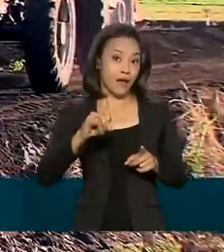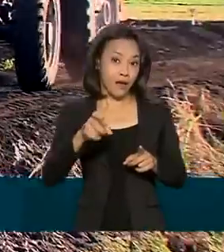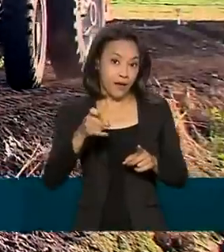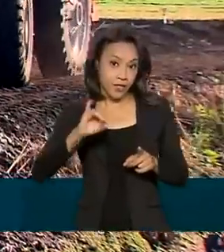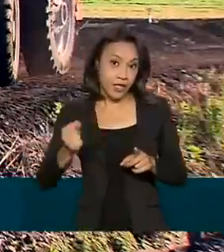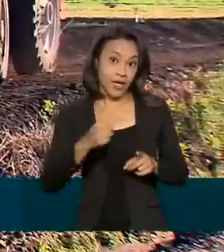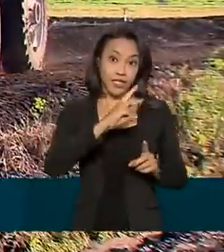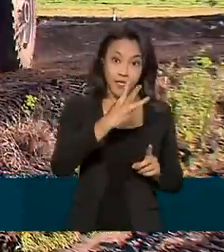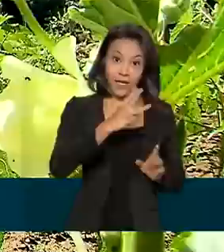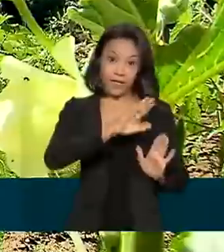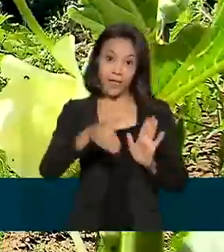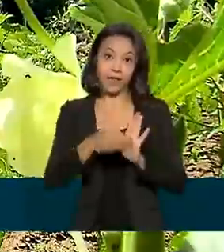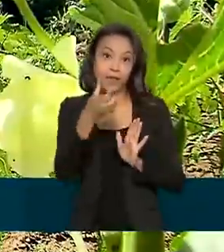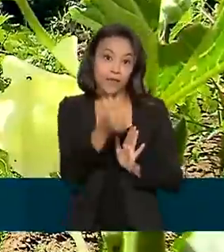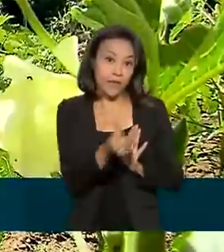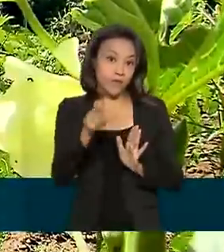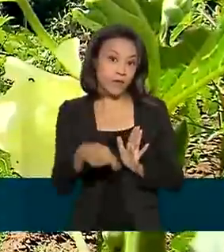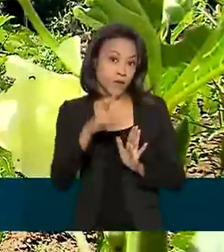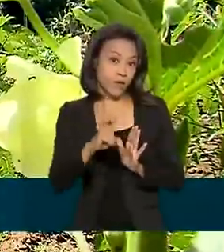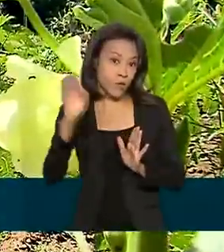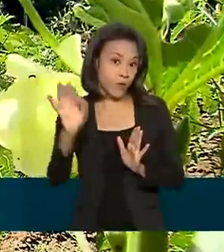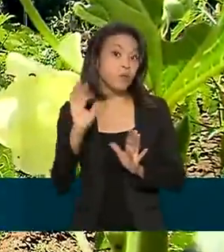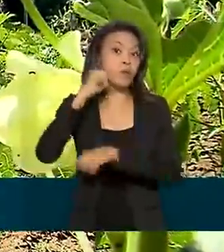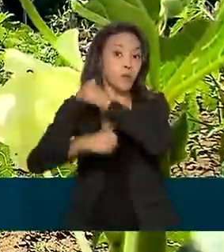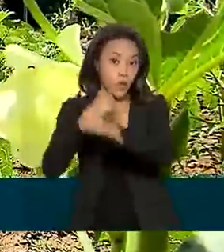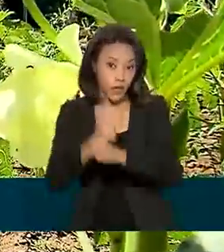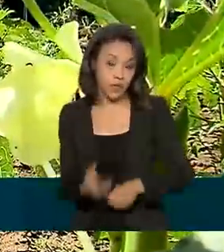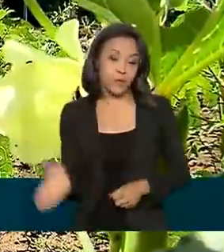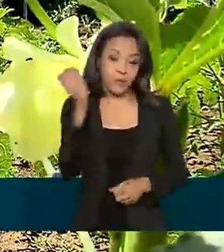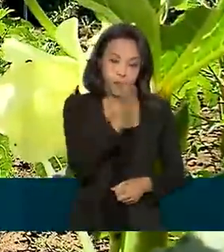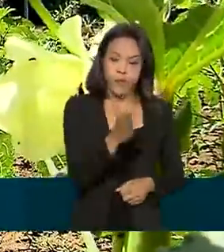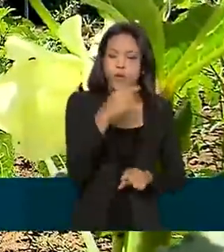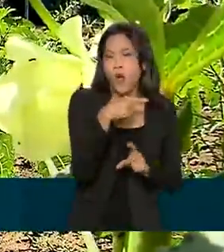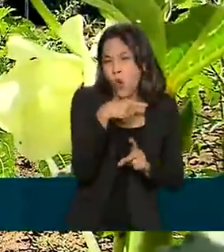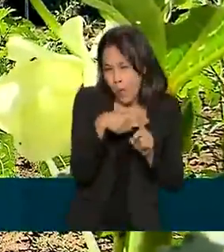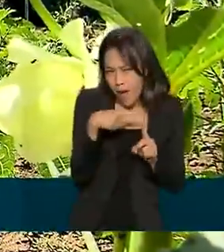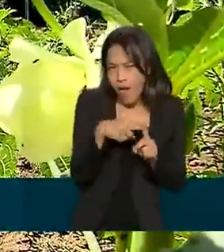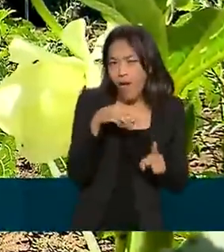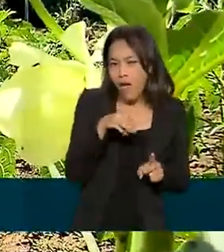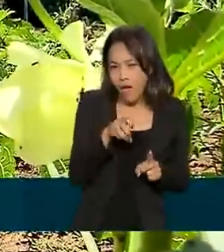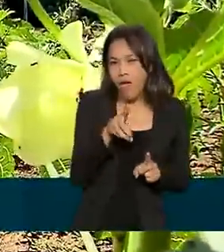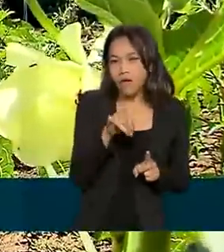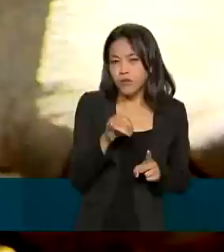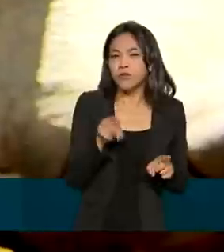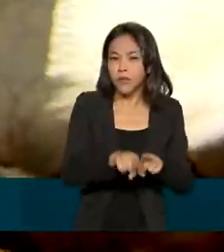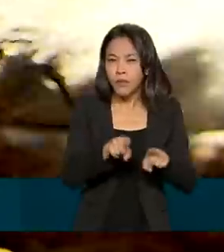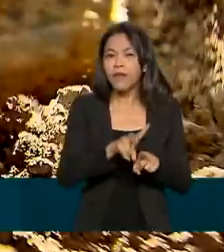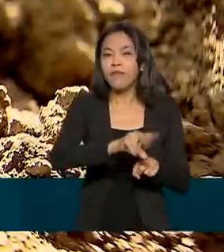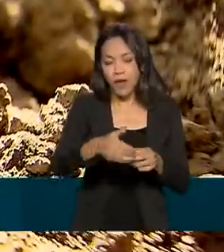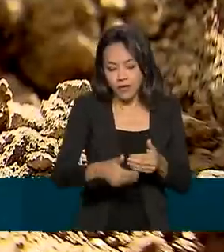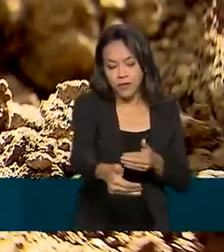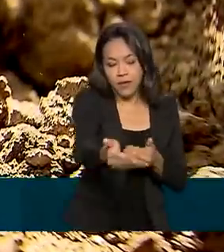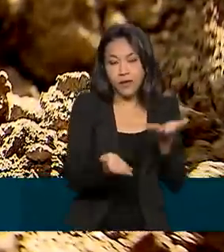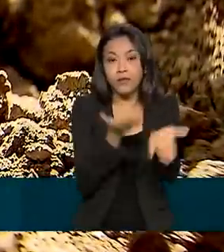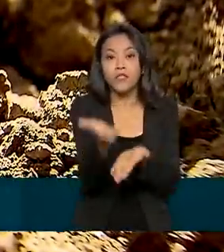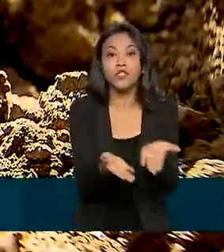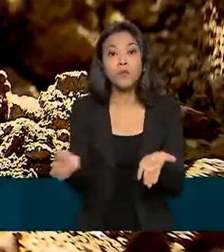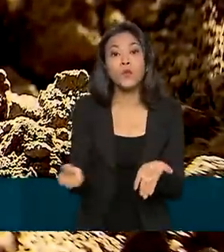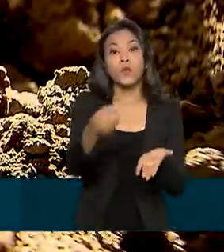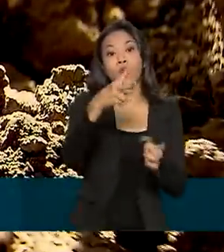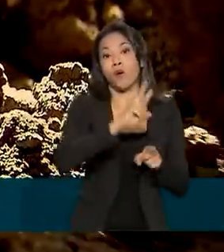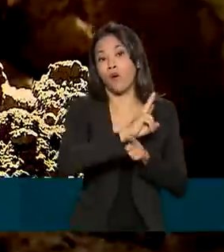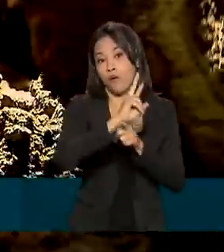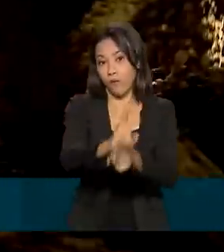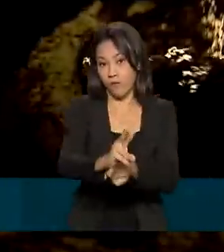6,5% ao ano. O pequeno e médio produtor rural também poderão ser atendidos por uma nova linha de